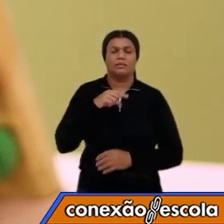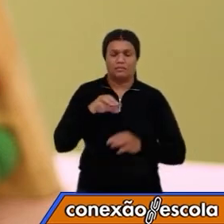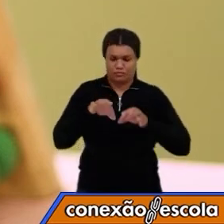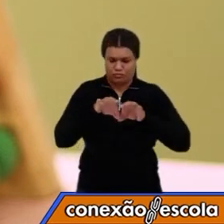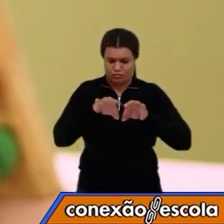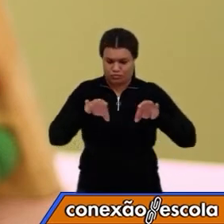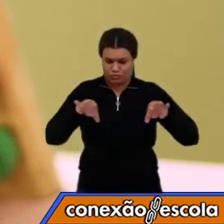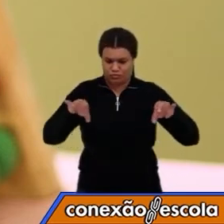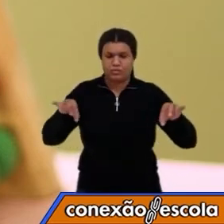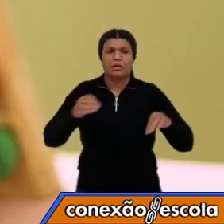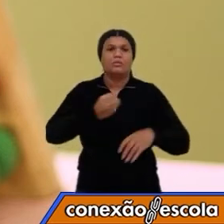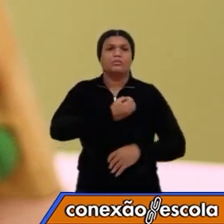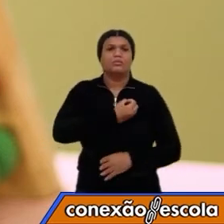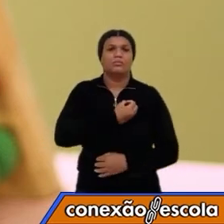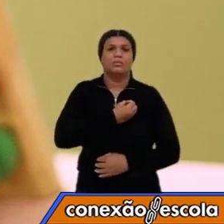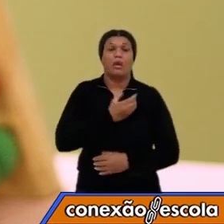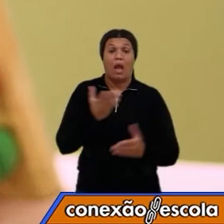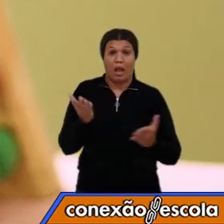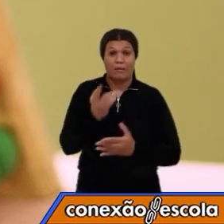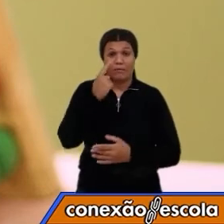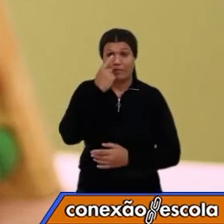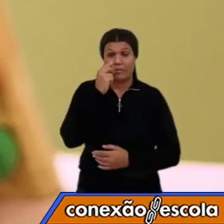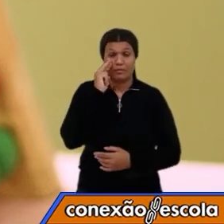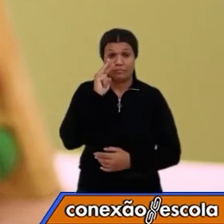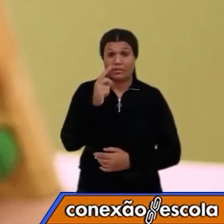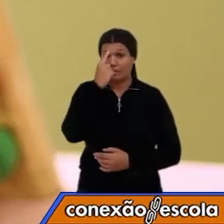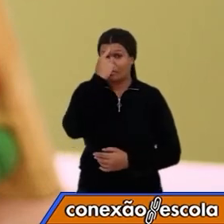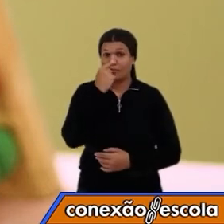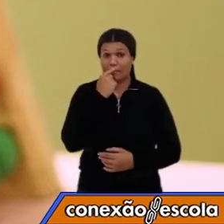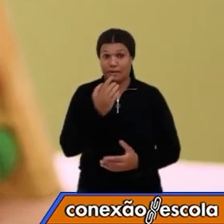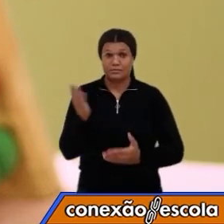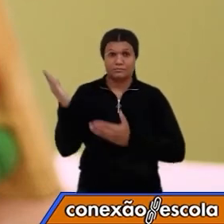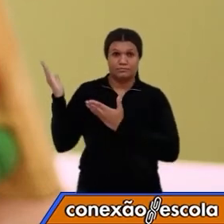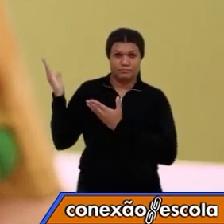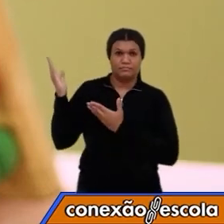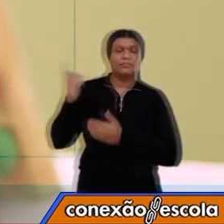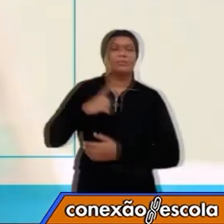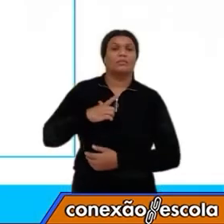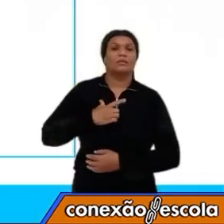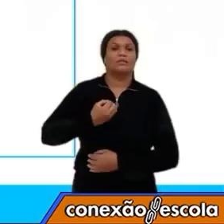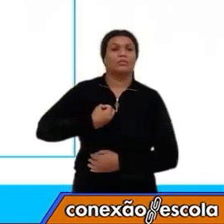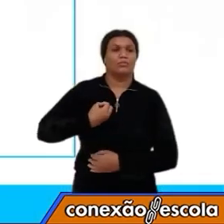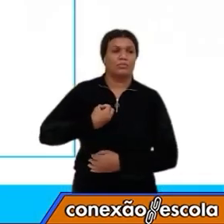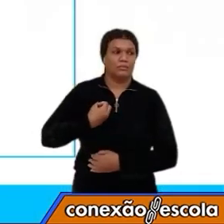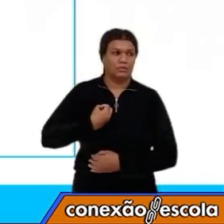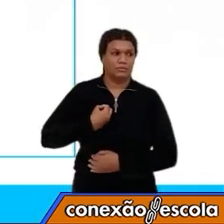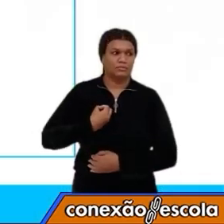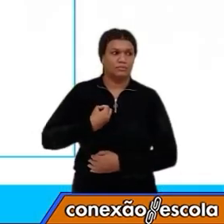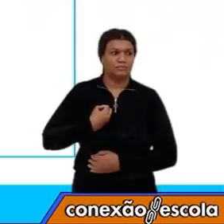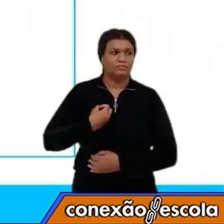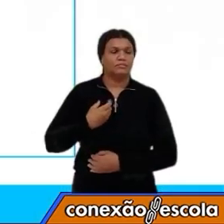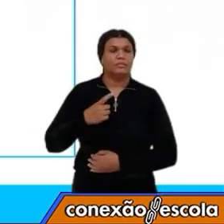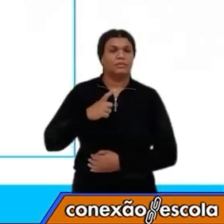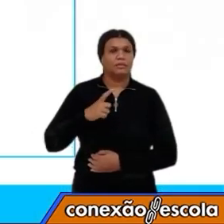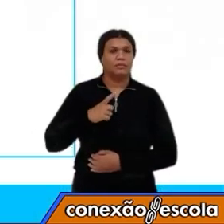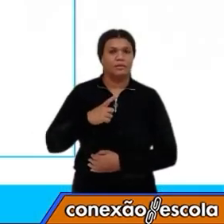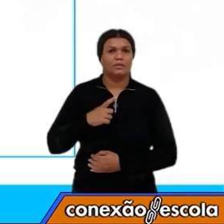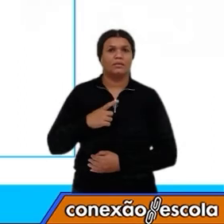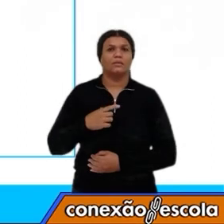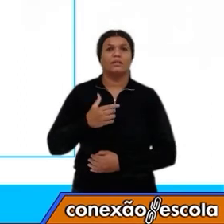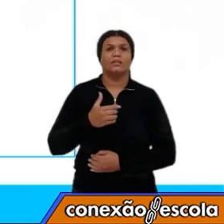Aí na sua tela agora está aparecendo um número, os números, aliás, está aparecendo